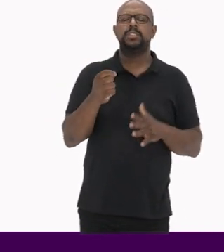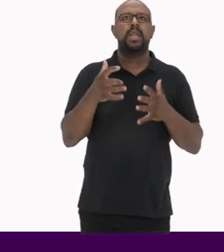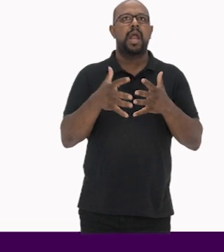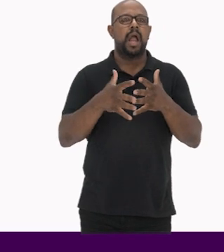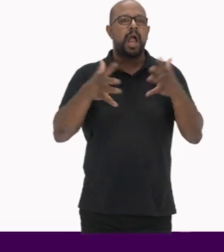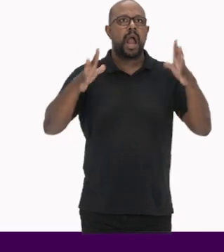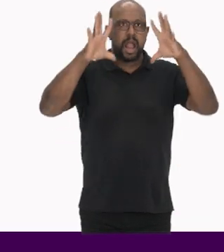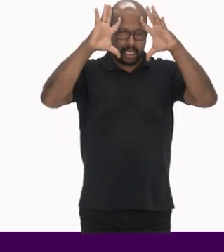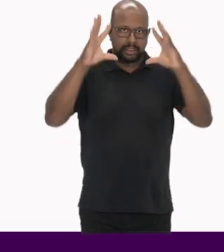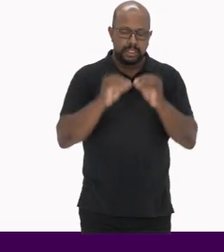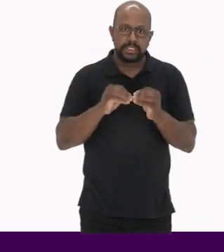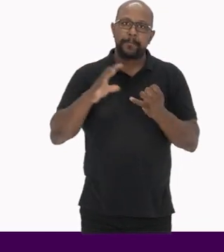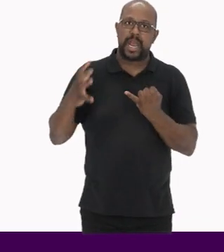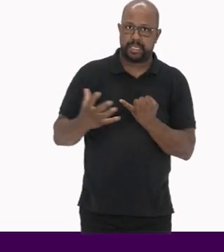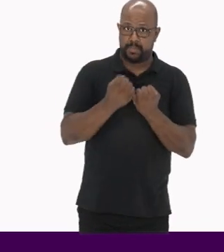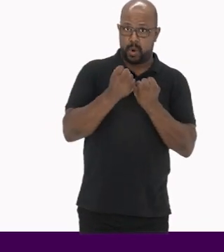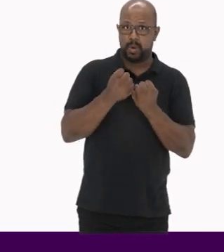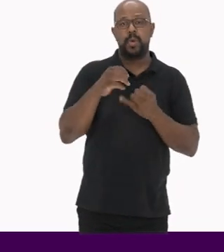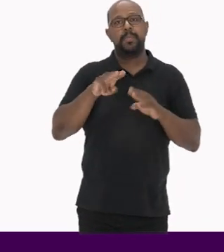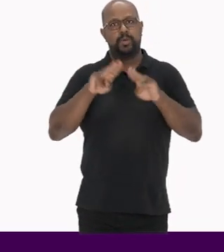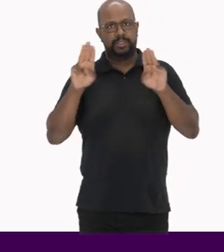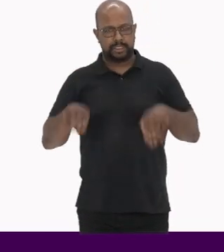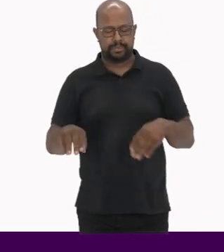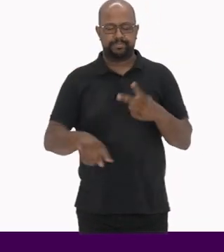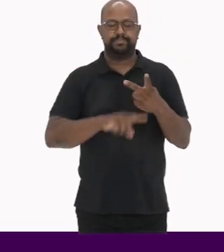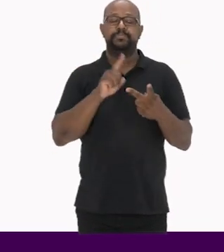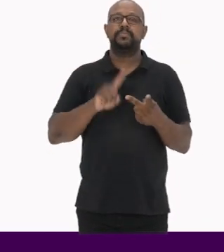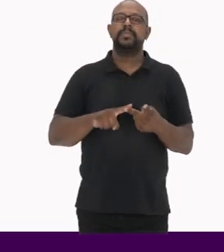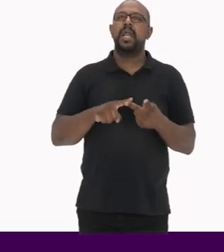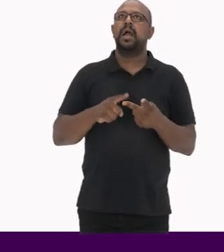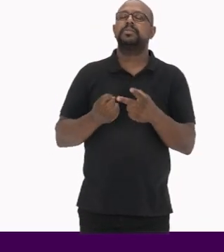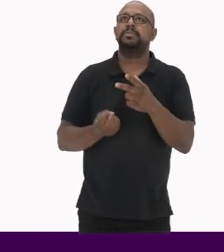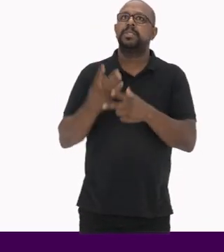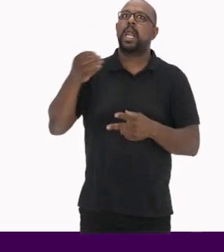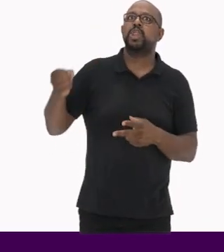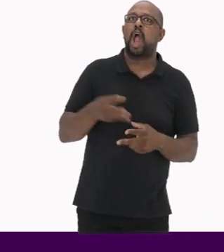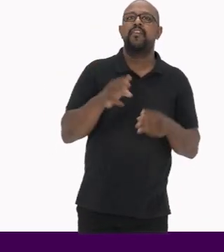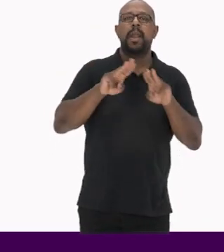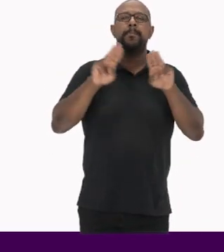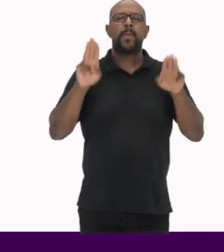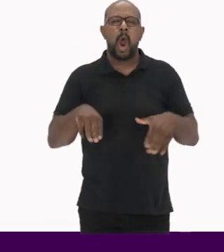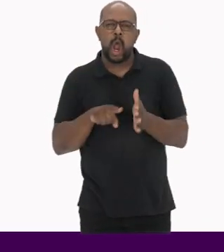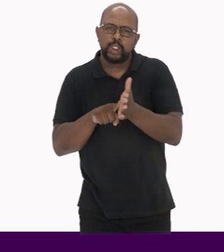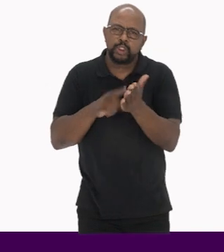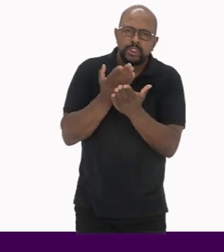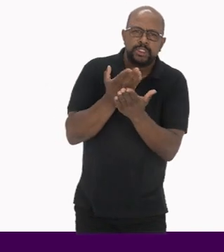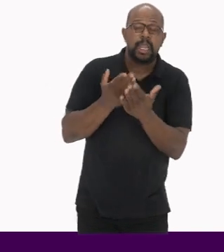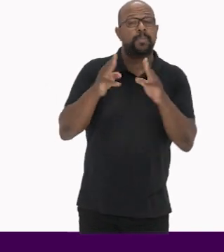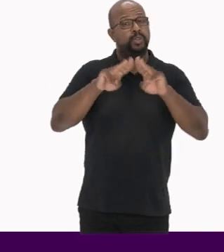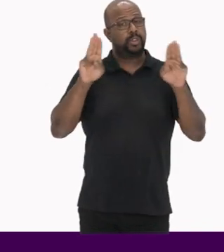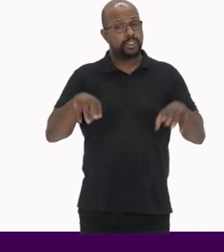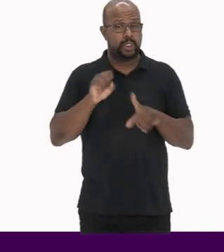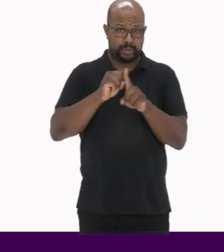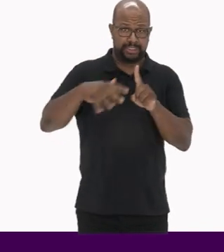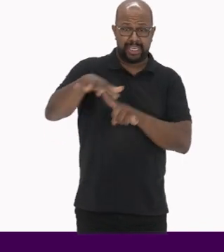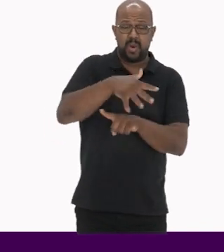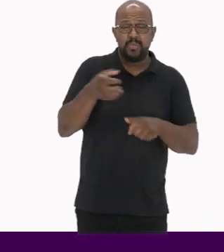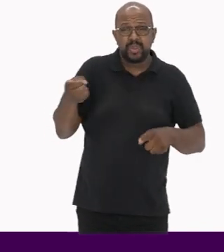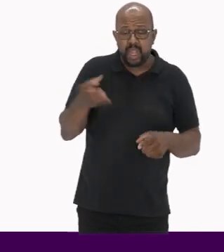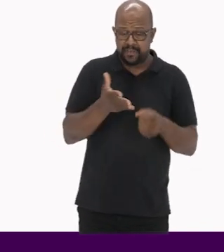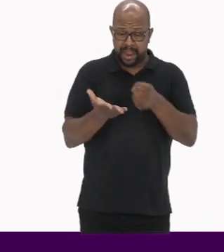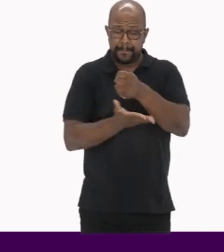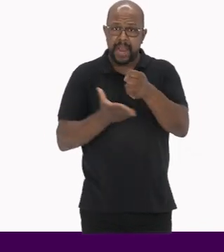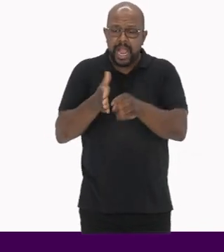das noções de patrimônio e museu Em seguida, o surgimento da nova museologia e da museologia social como novas